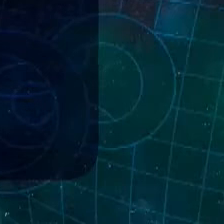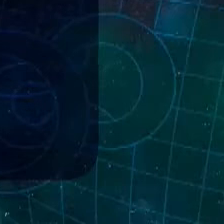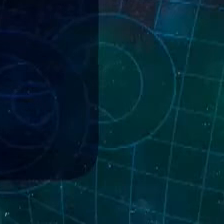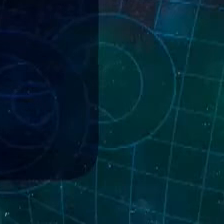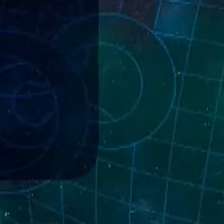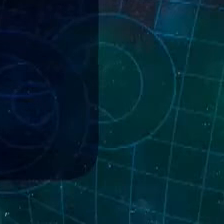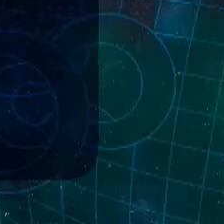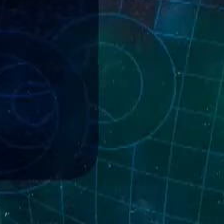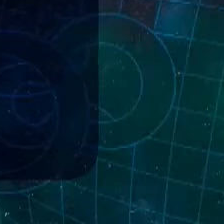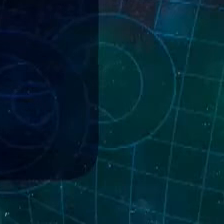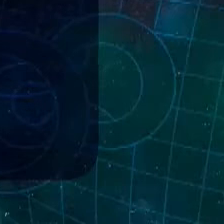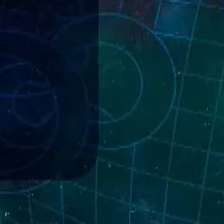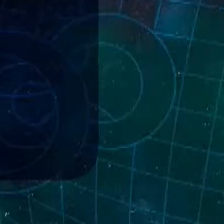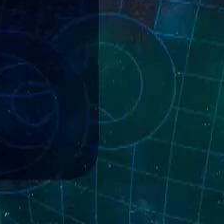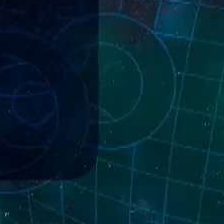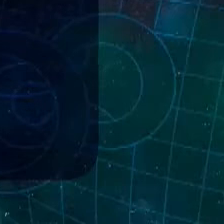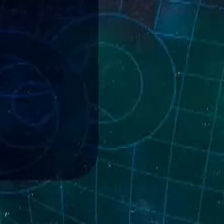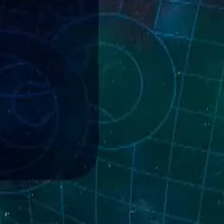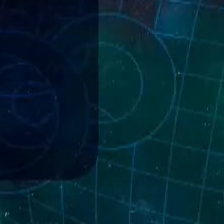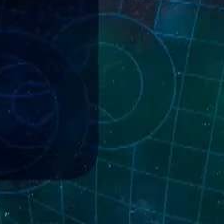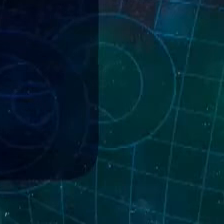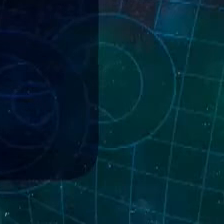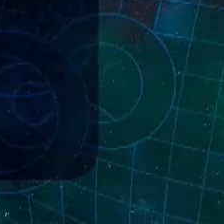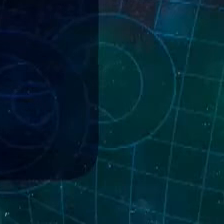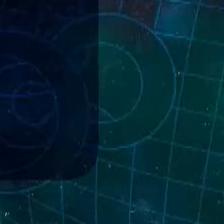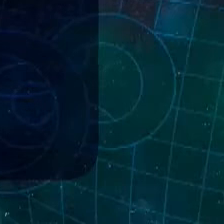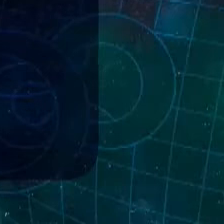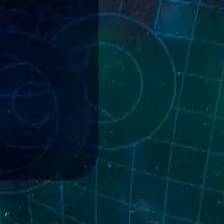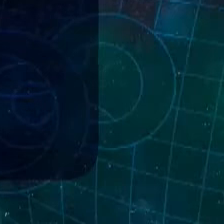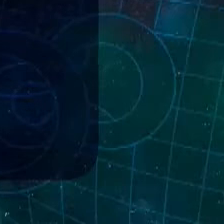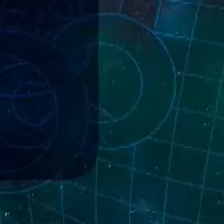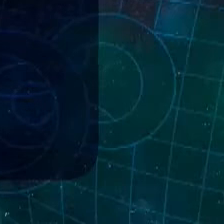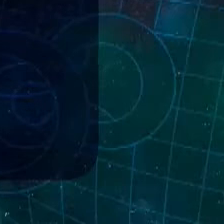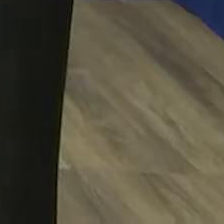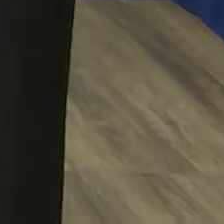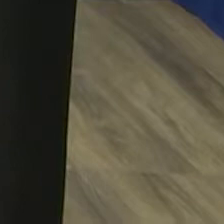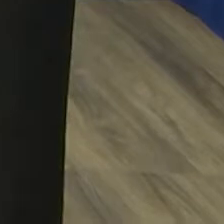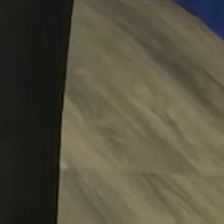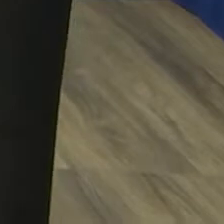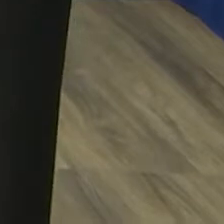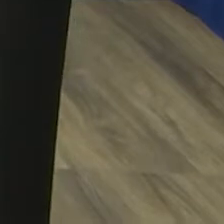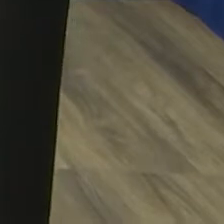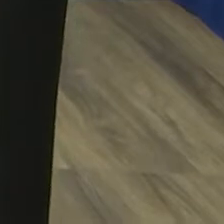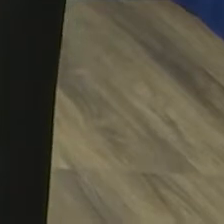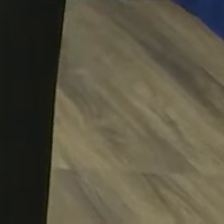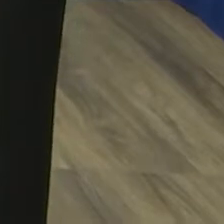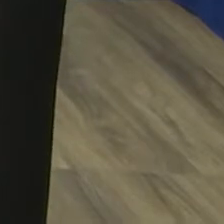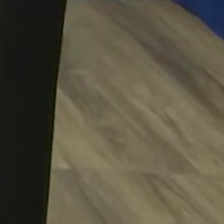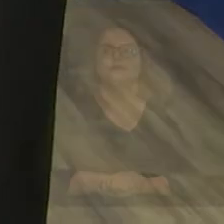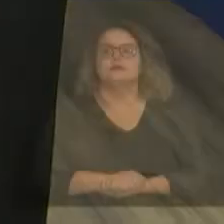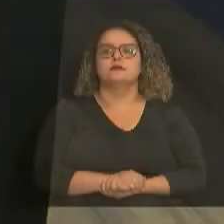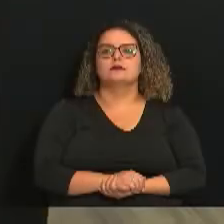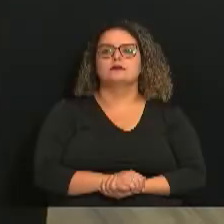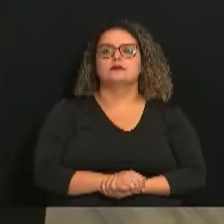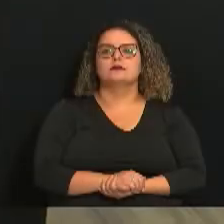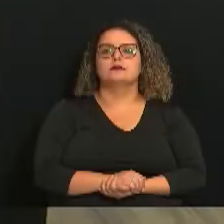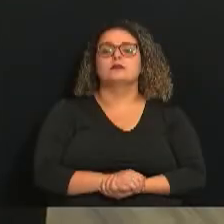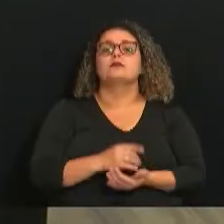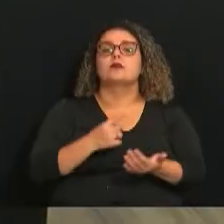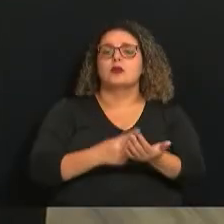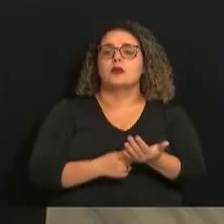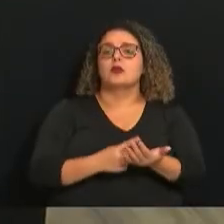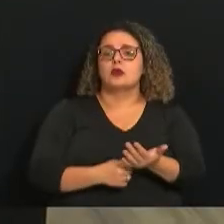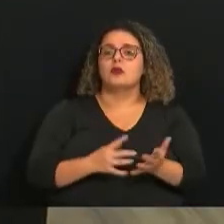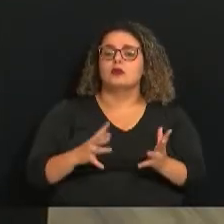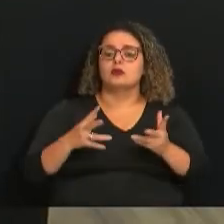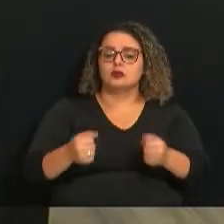Santo Antônio de Poço, Engenheiro Coelho, Olambra e Morungaba. Em relação aos casos, foram confirmados, de acordo